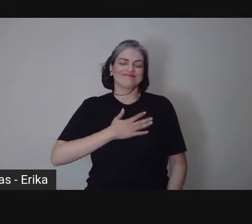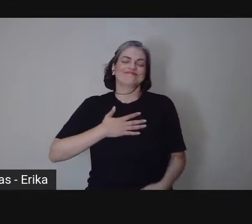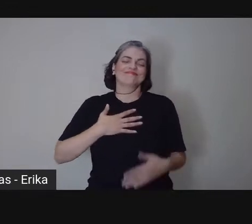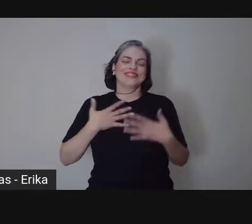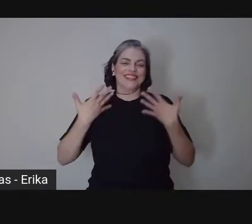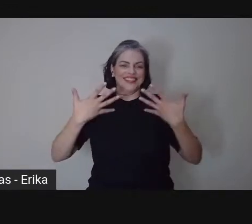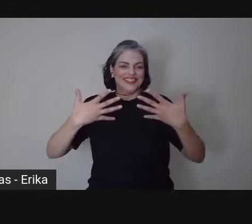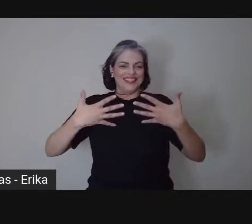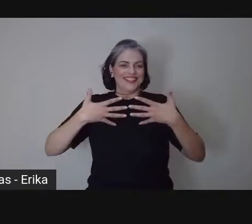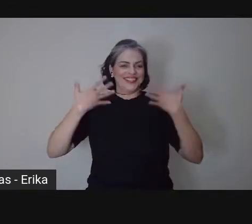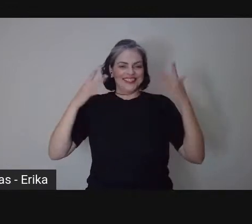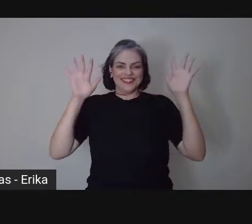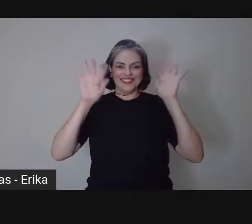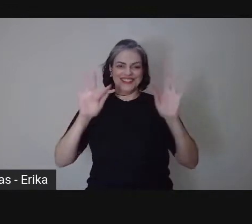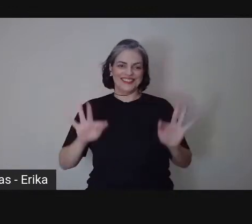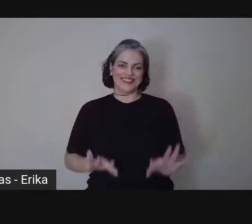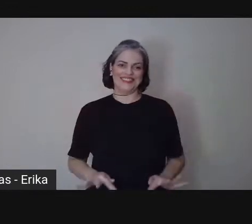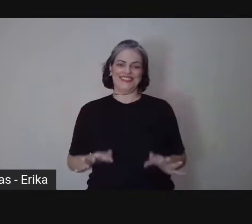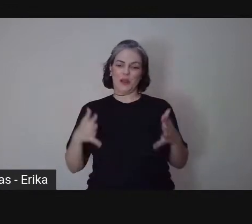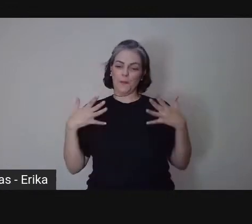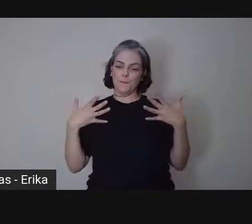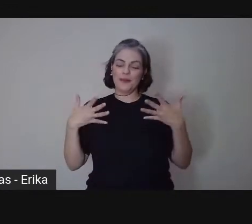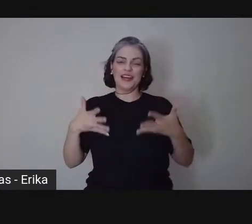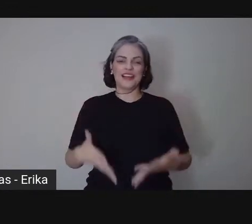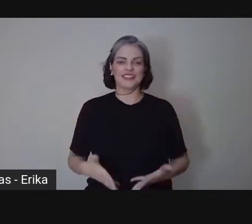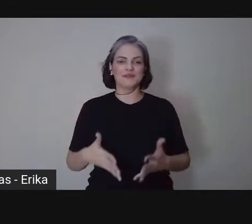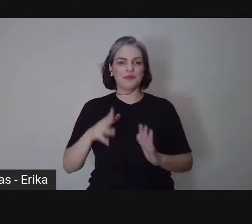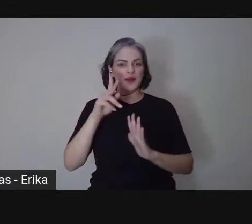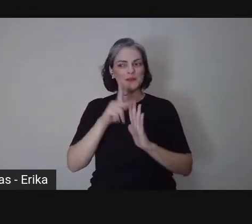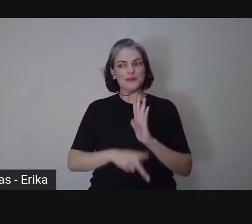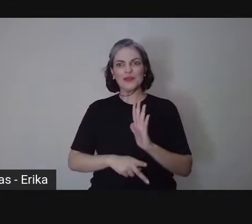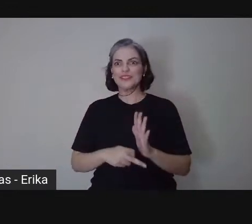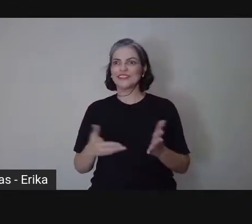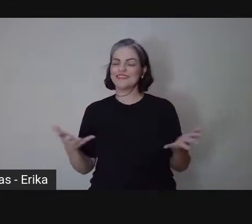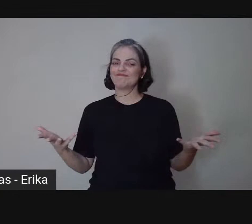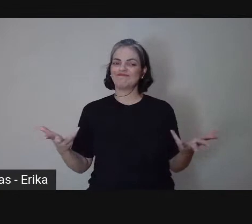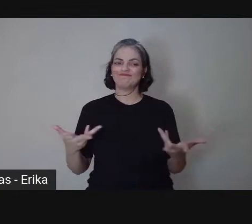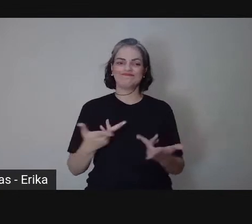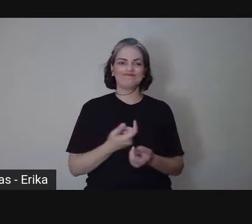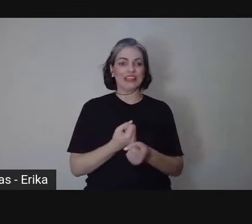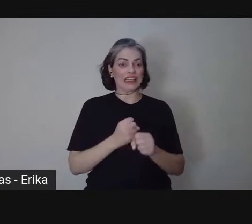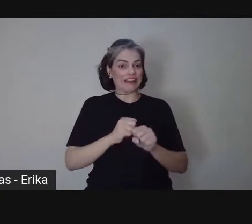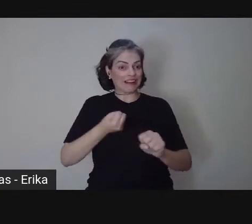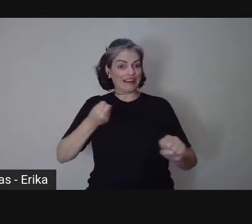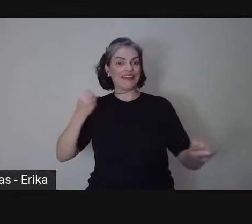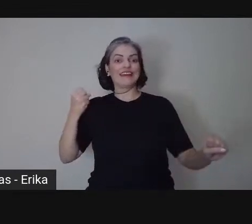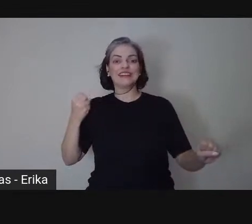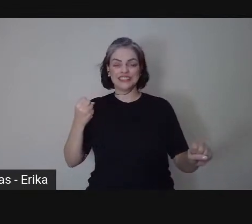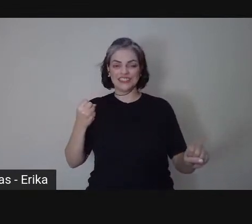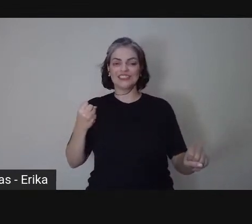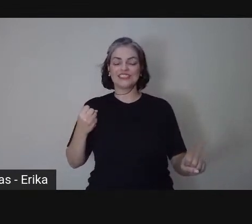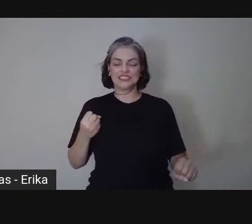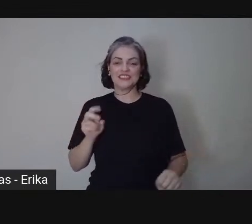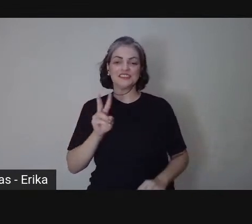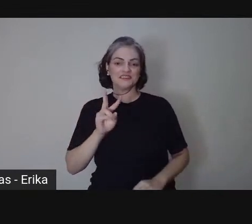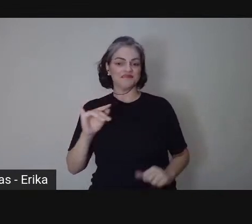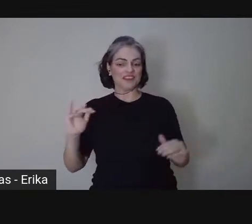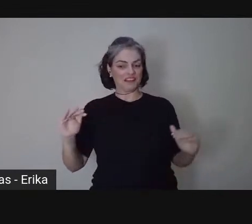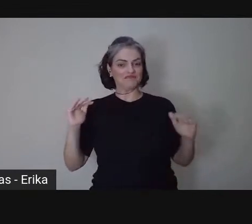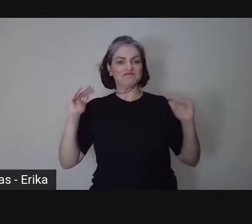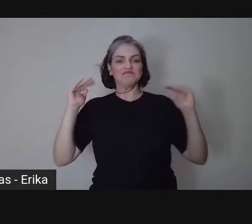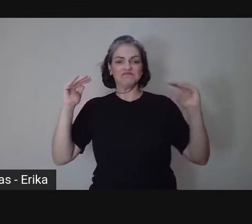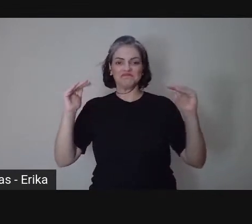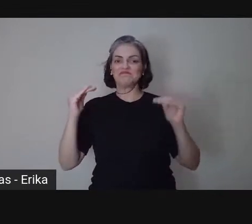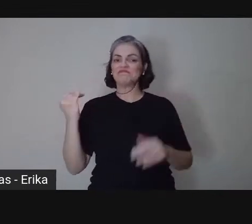entusiasmante, poder participar de um projeto tão grande que vai levar conteúdos tão